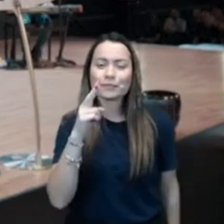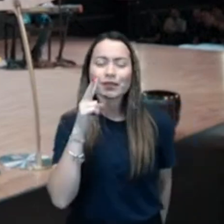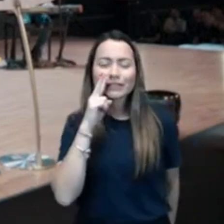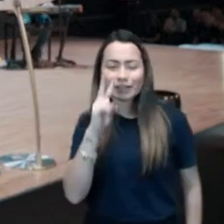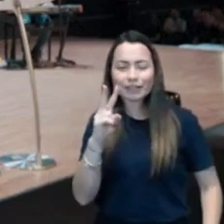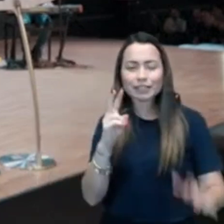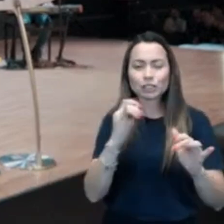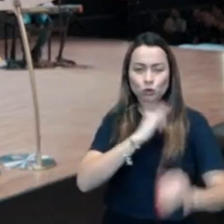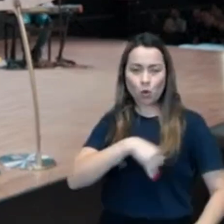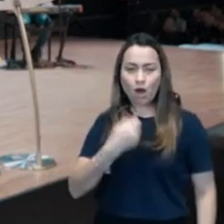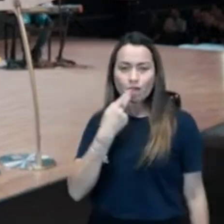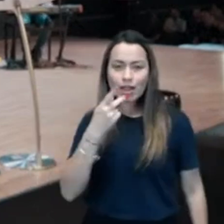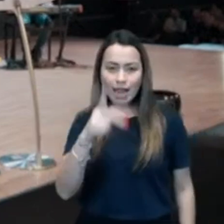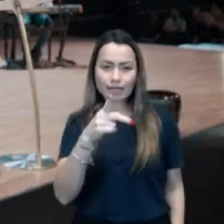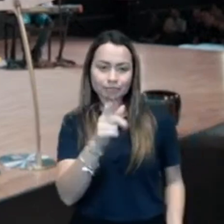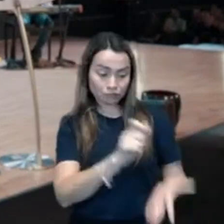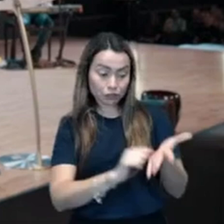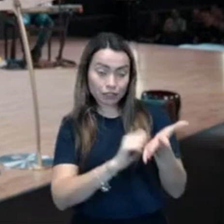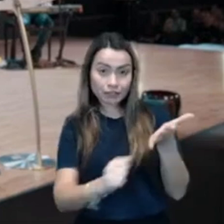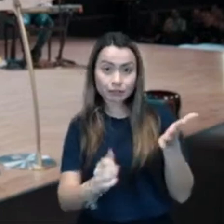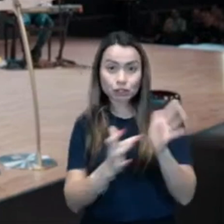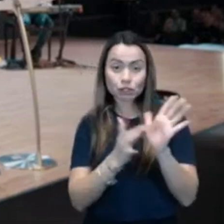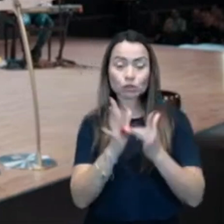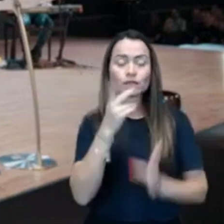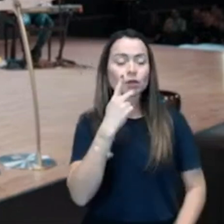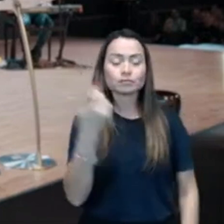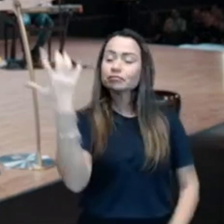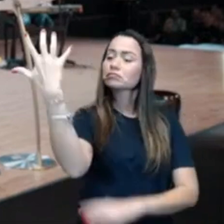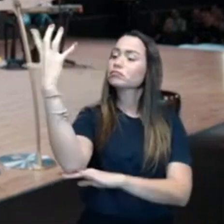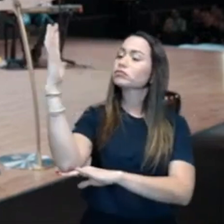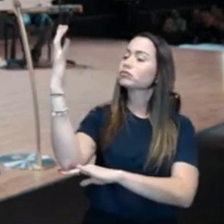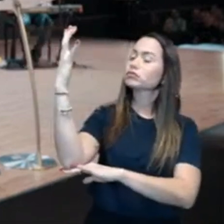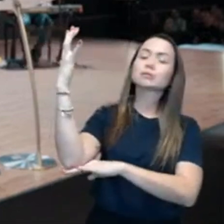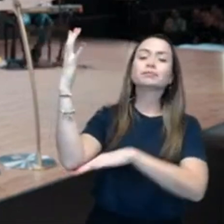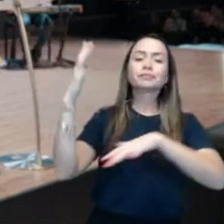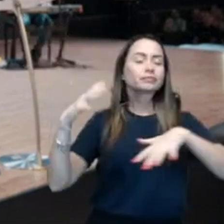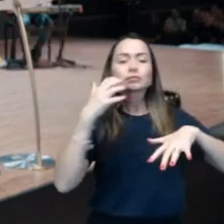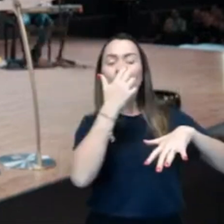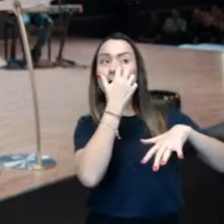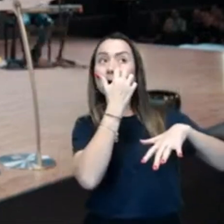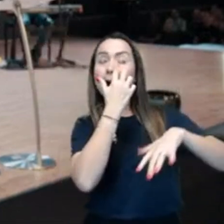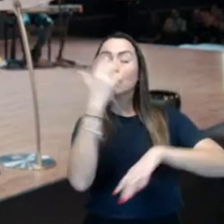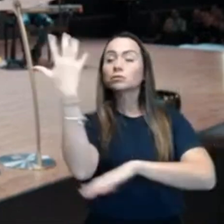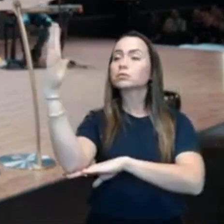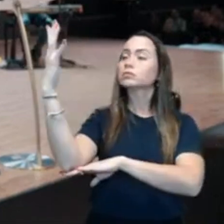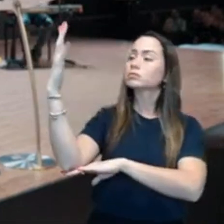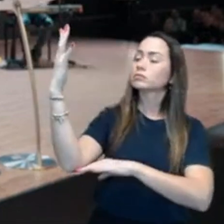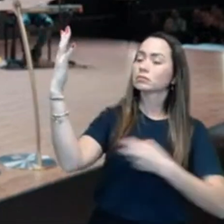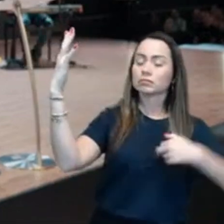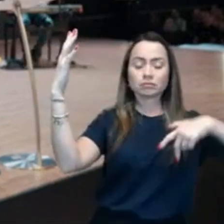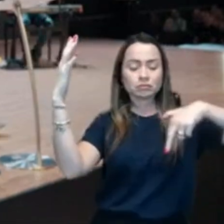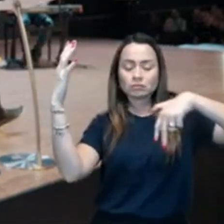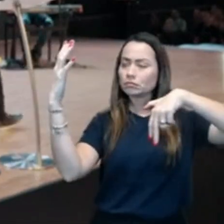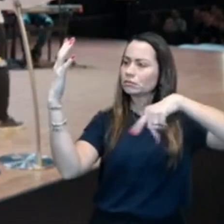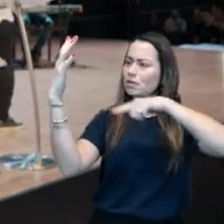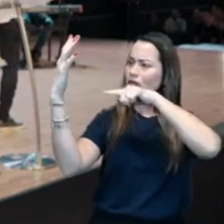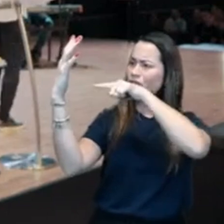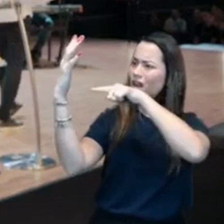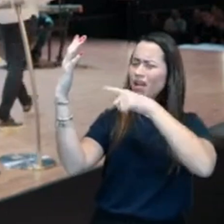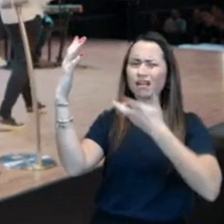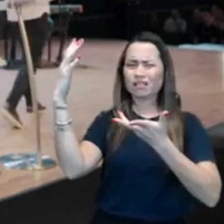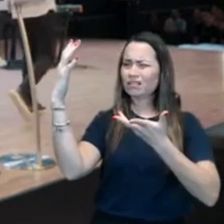fruto dessa figueira? Não, não tem fruto. Bom, faz três anos que eu passo aqui, não tem fruto. Dá uma machadada e derruba ela. Porque está ocupando a terra de forma inútil.